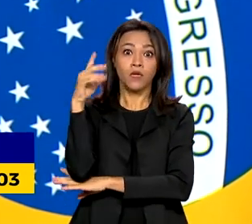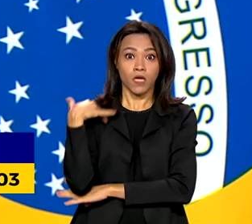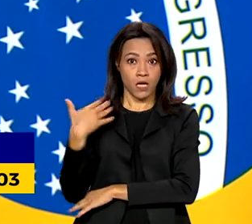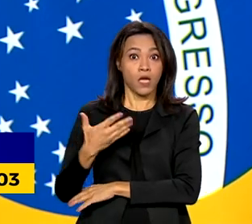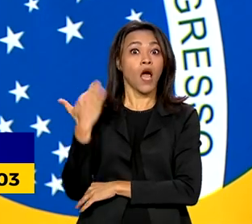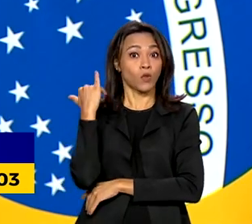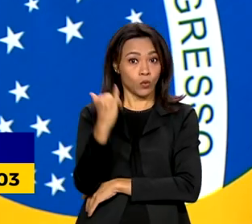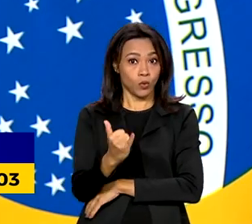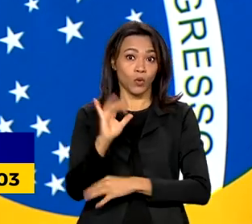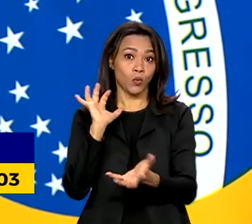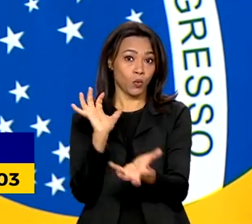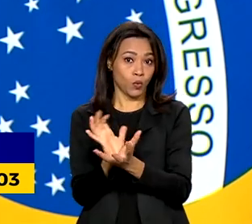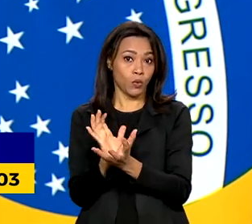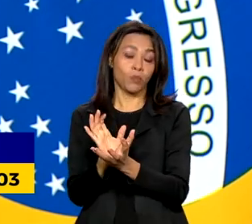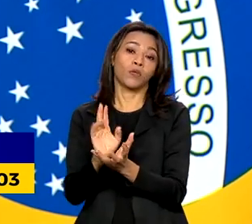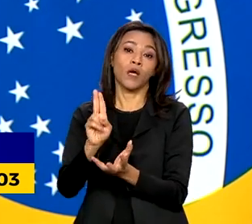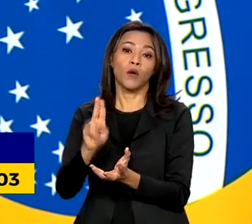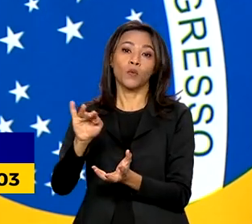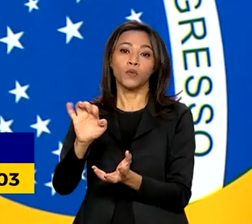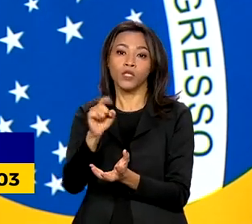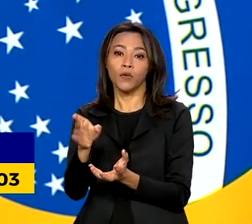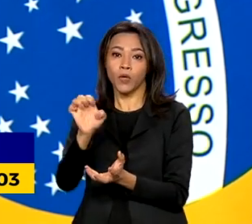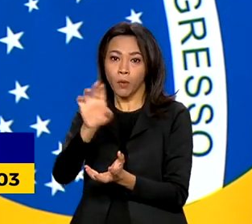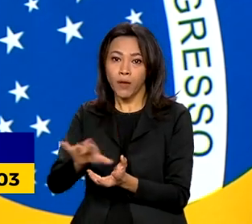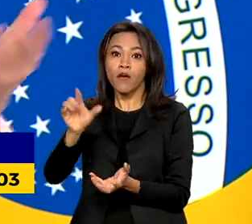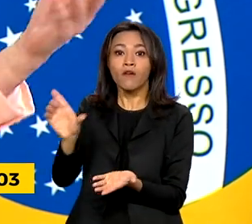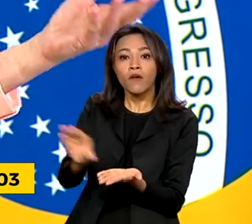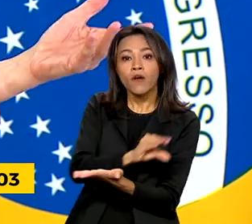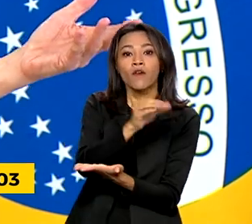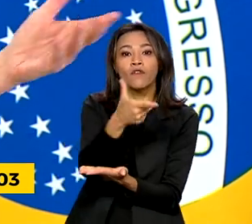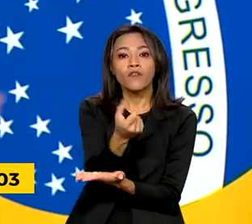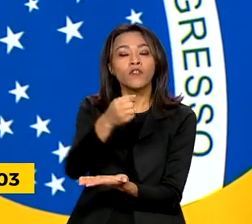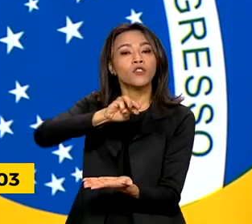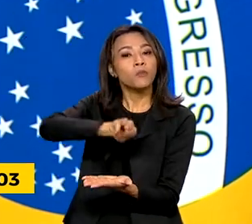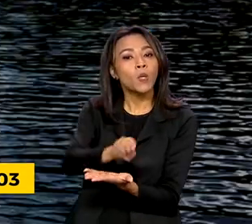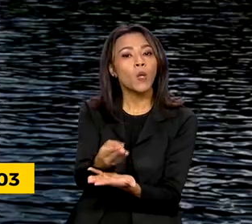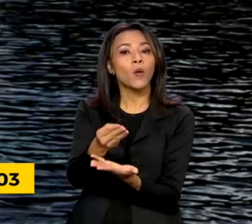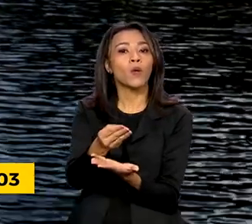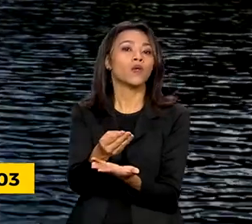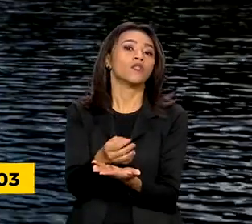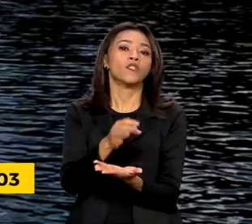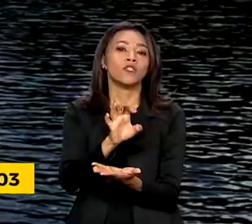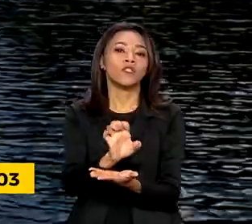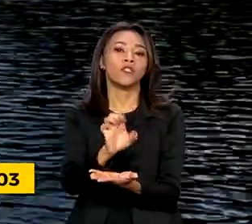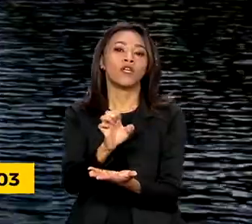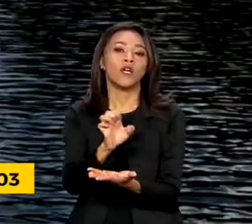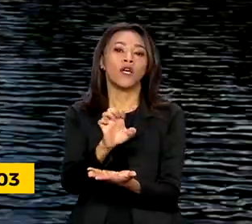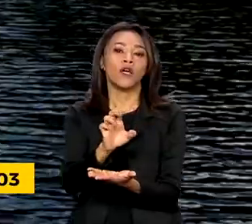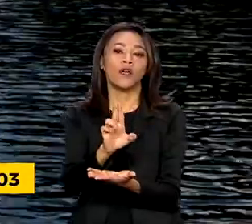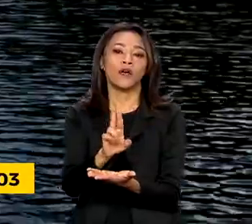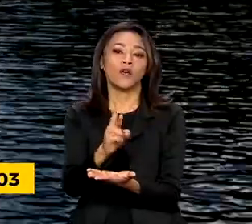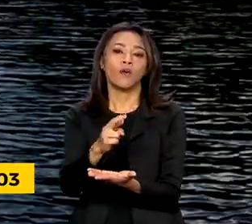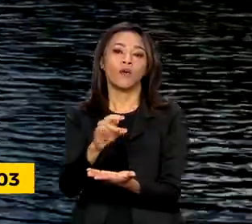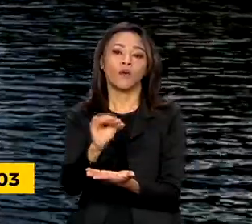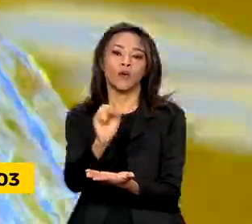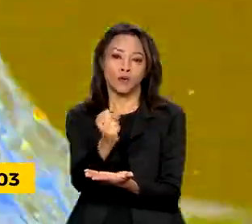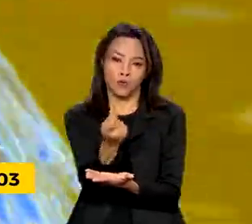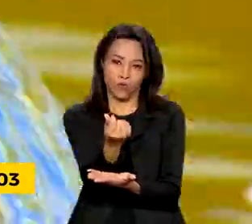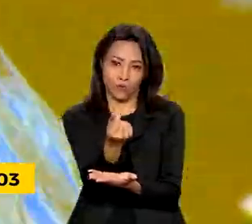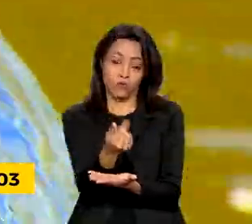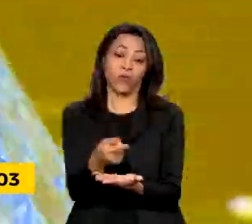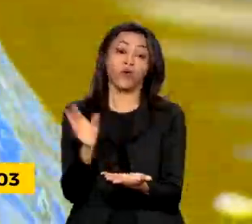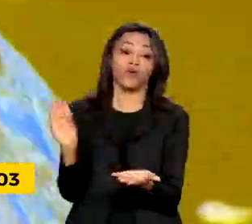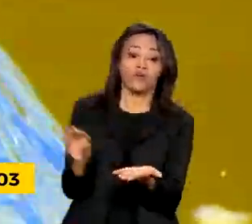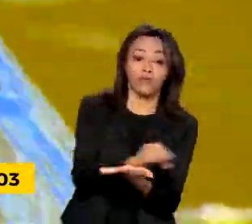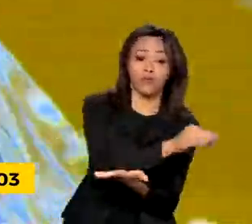Europeia vai contribuir com cerca de 20 milhões de euros com o fundo Amazônia. O bloco também pretende investir 2